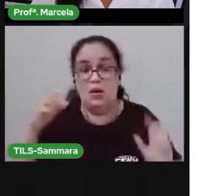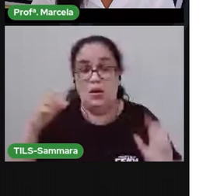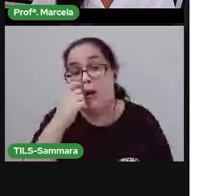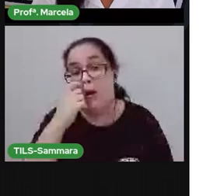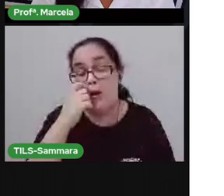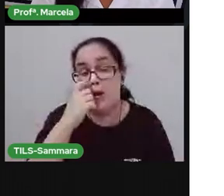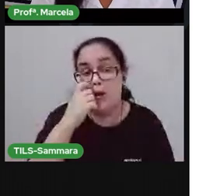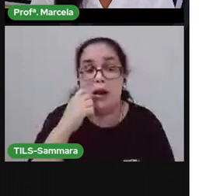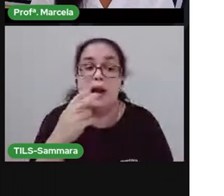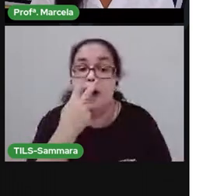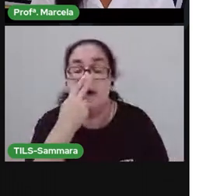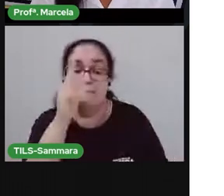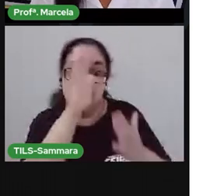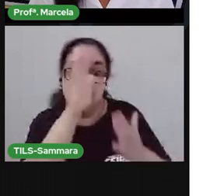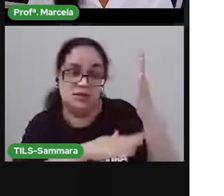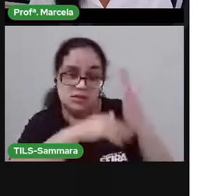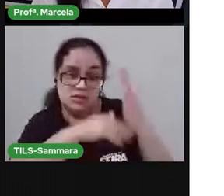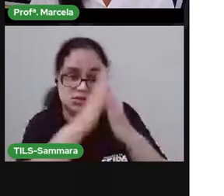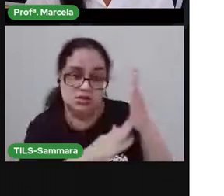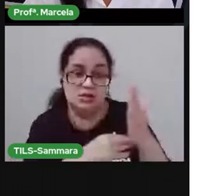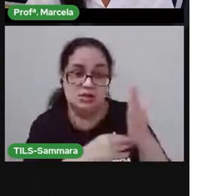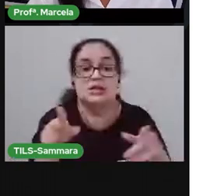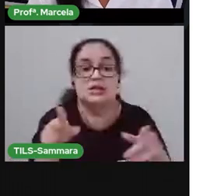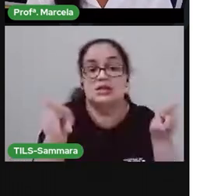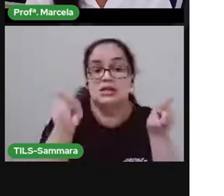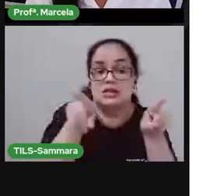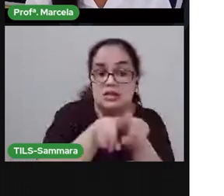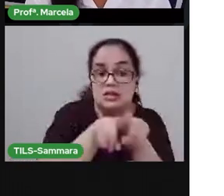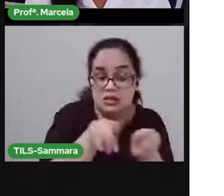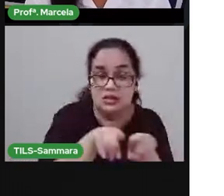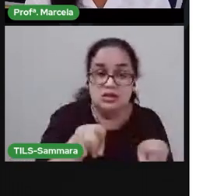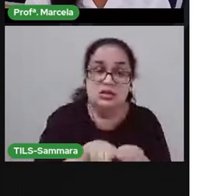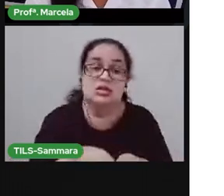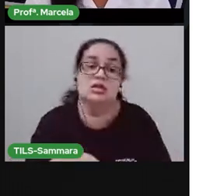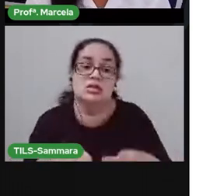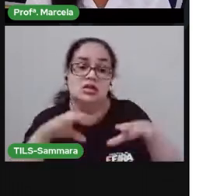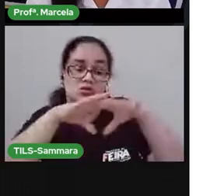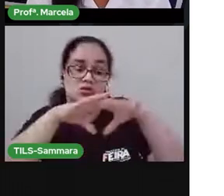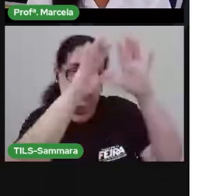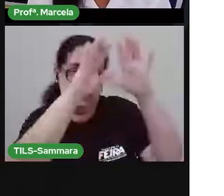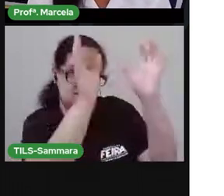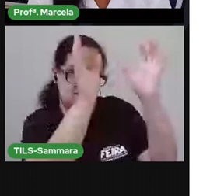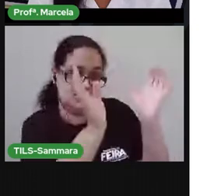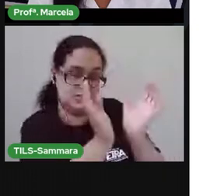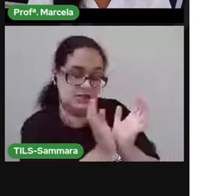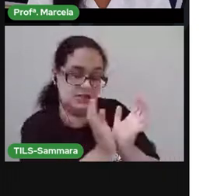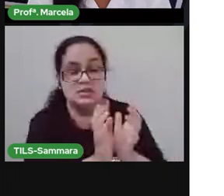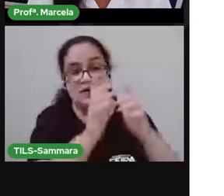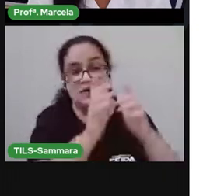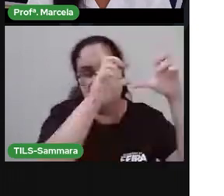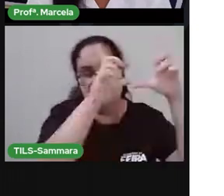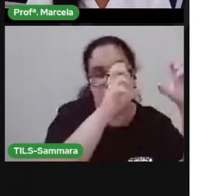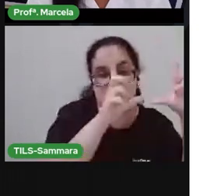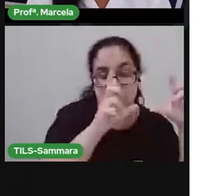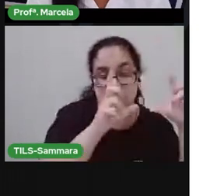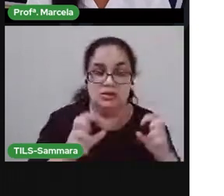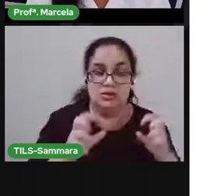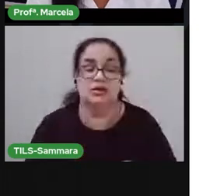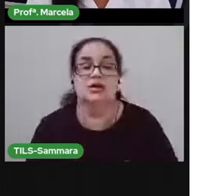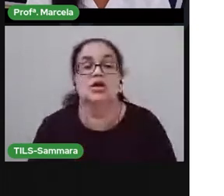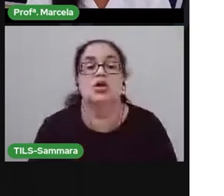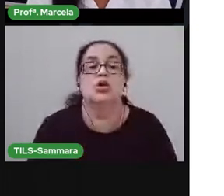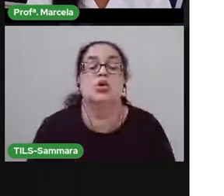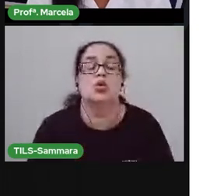parece uma pintura. Tem também alguns vasos. Alguns porta-retratos. Que